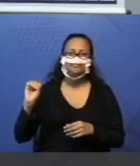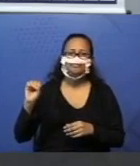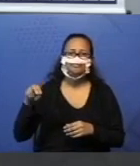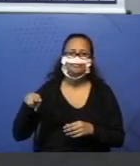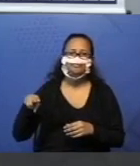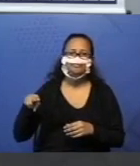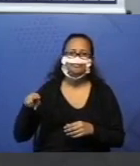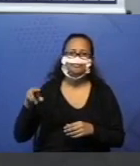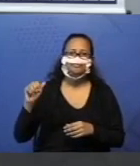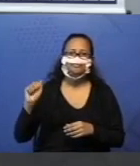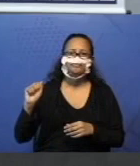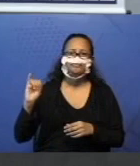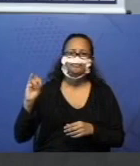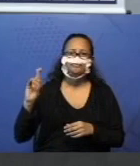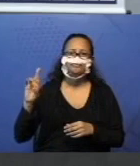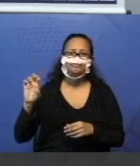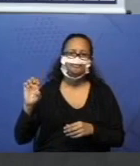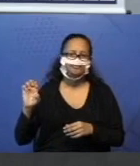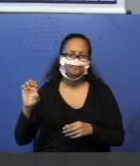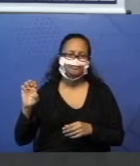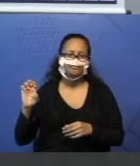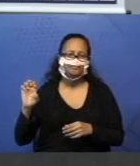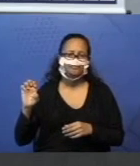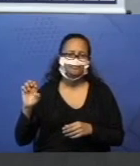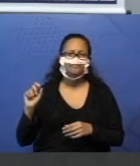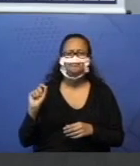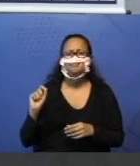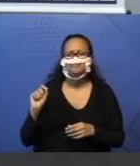certo? Para que que servem essas barrinhas?